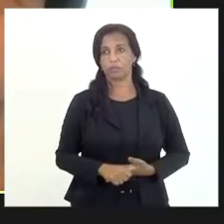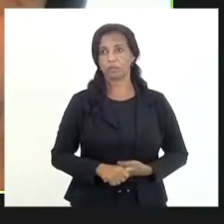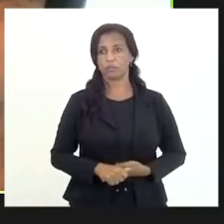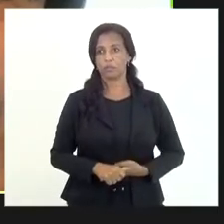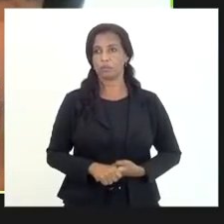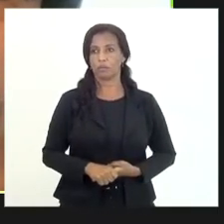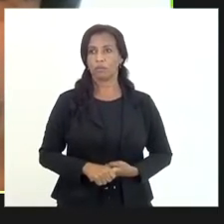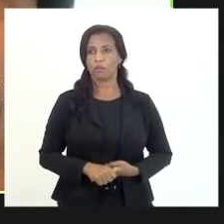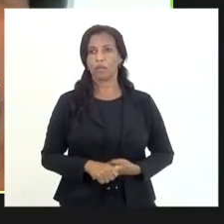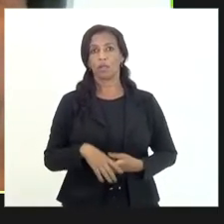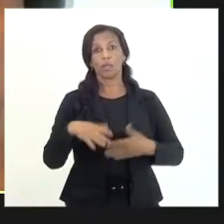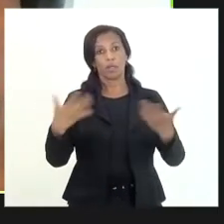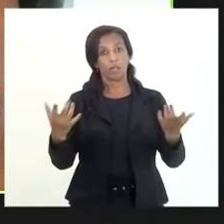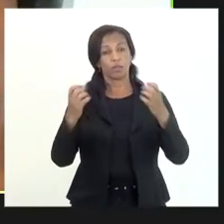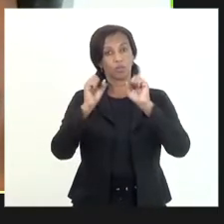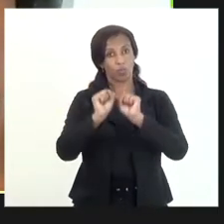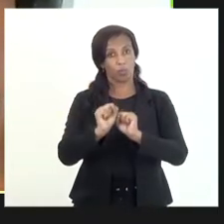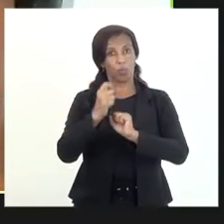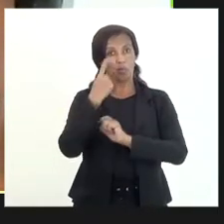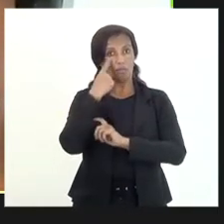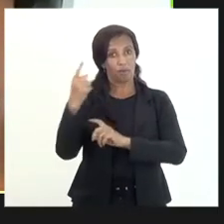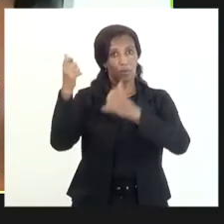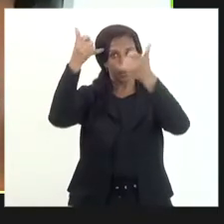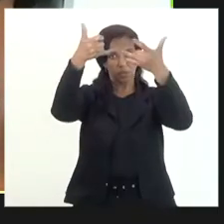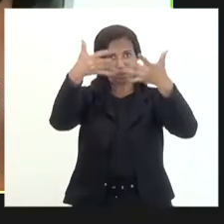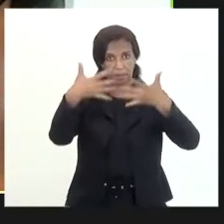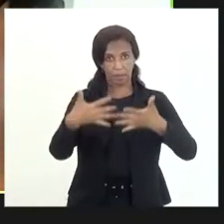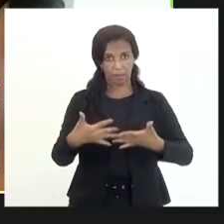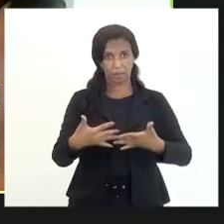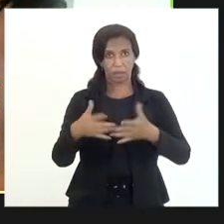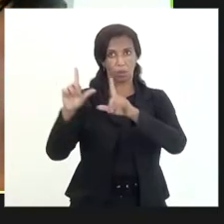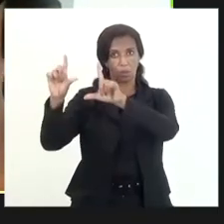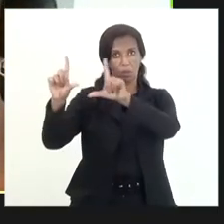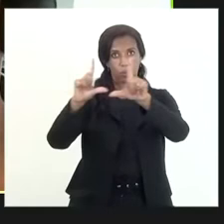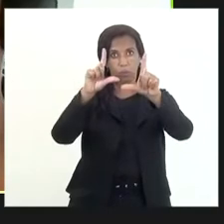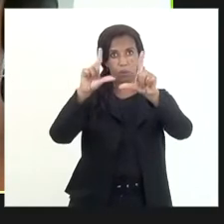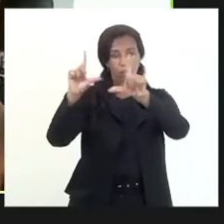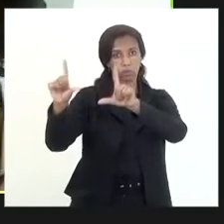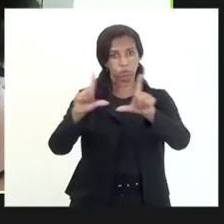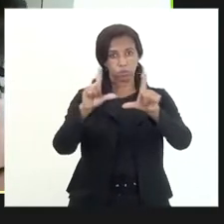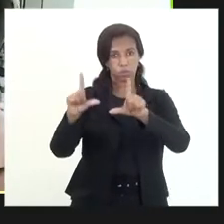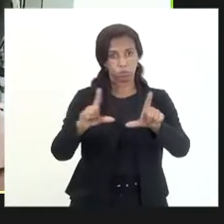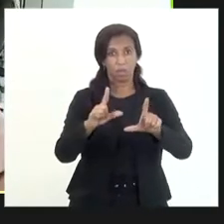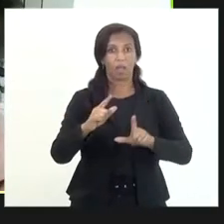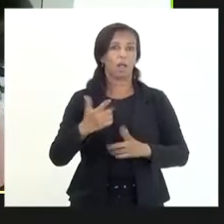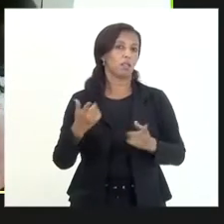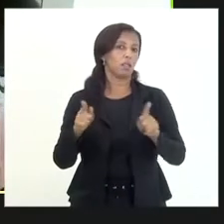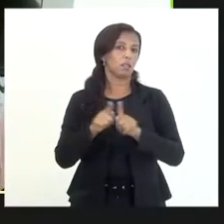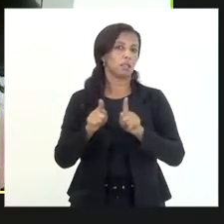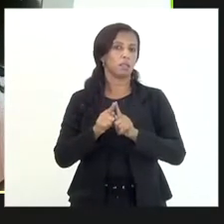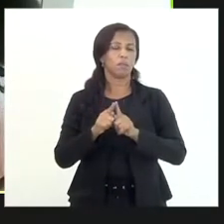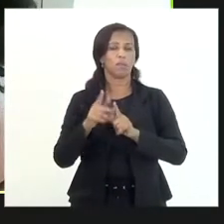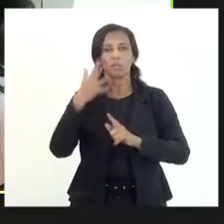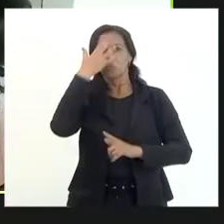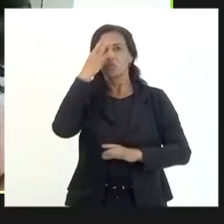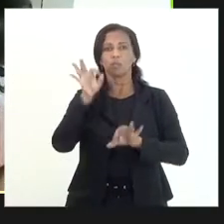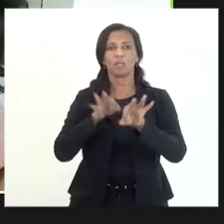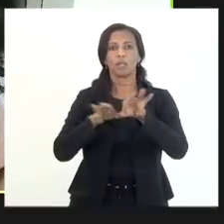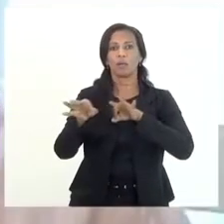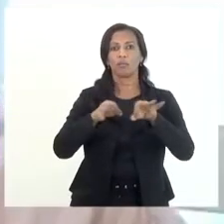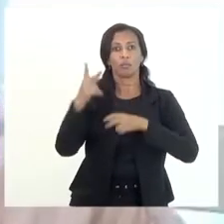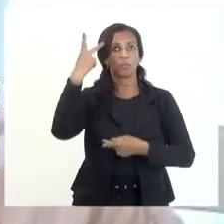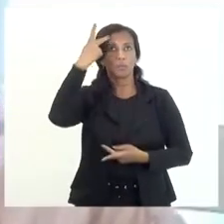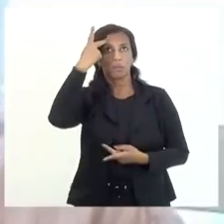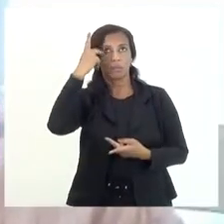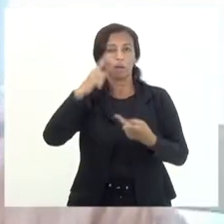isso aí a gente pode ver com essa explicação eu espero até até dirimir a dúvida porque eu não sei a forma como São Paulo como